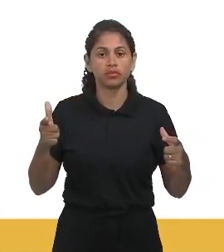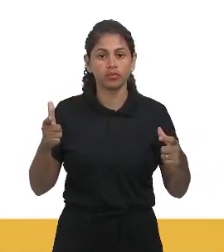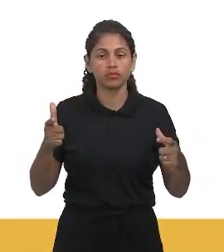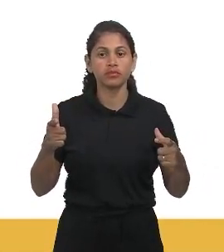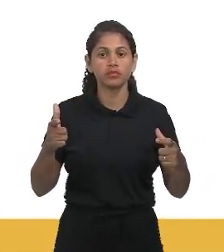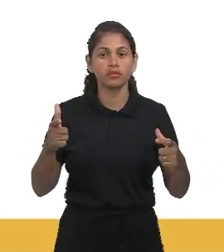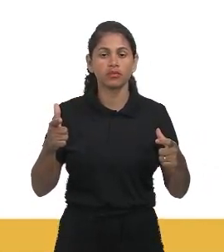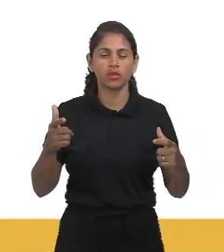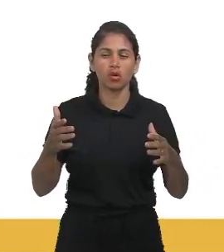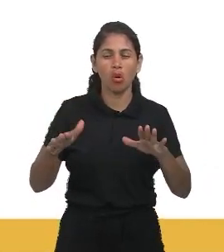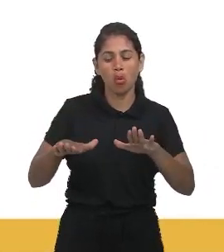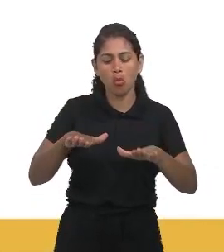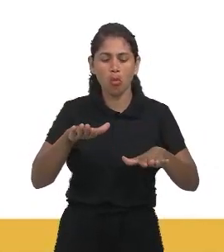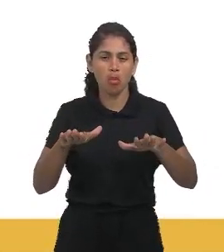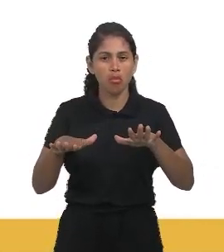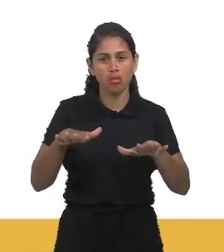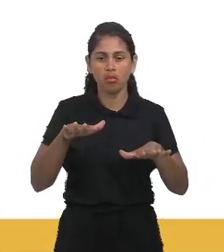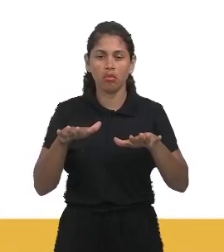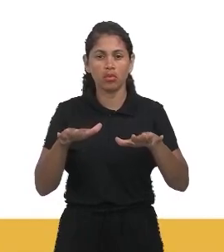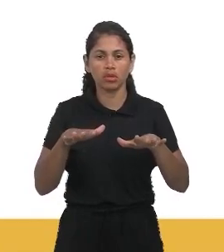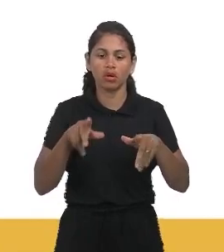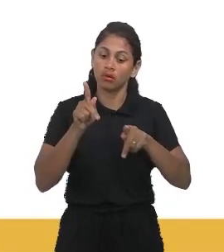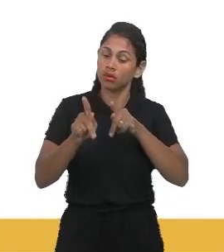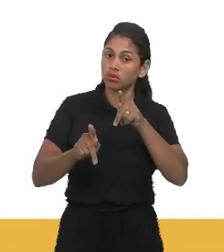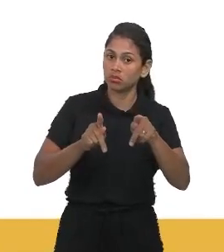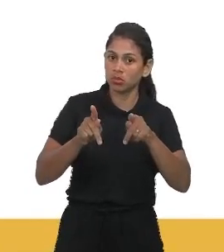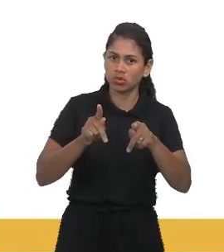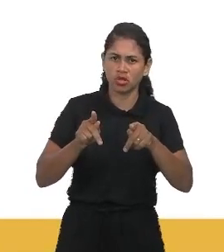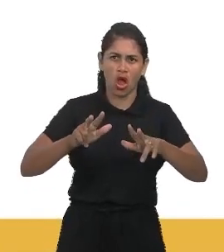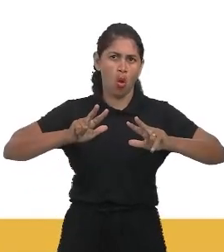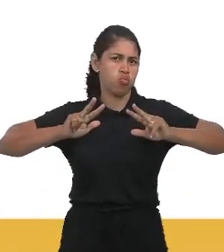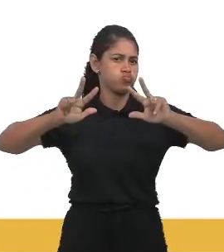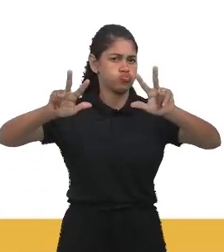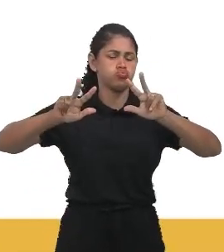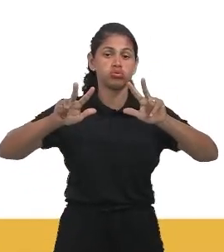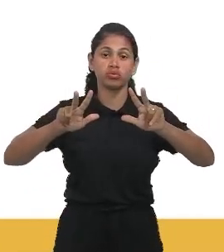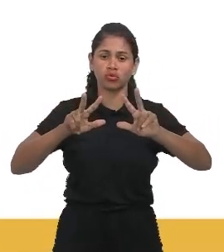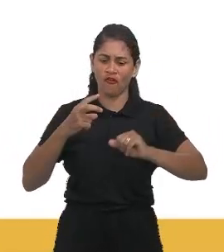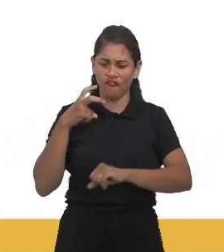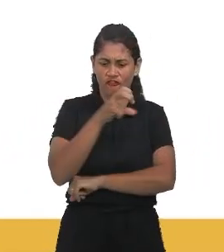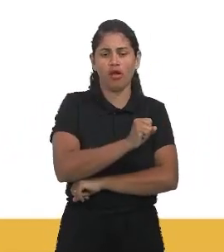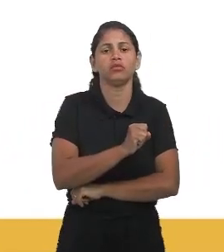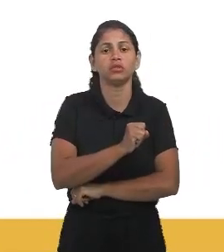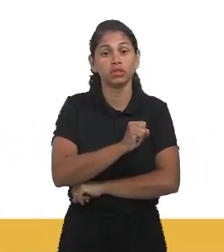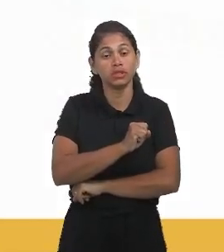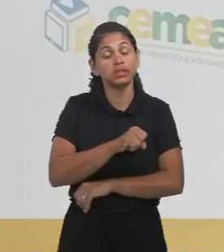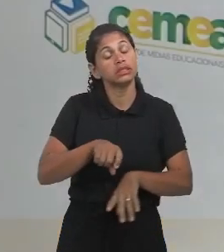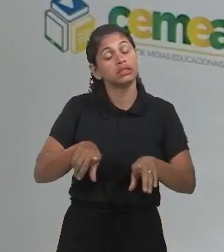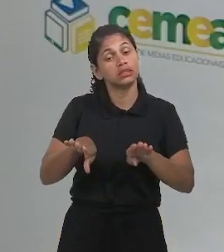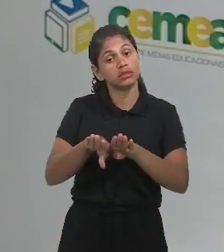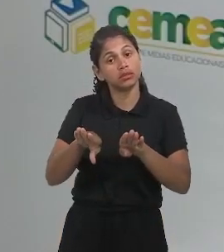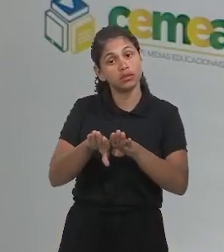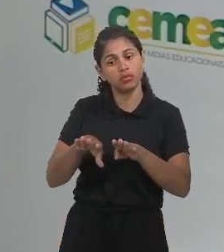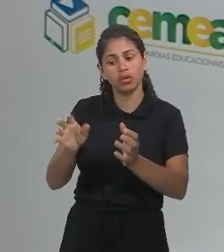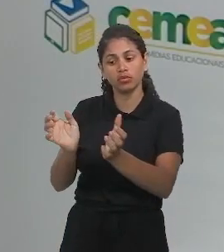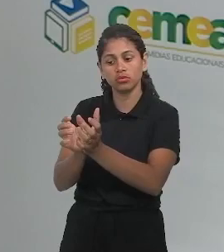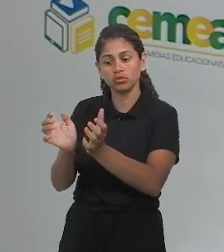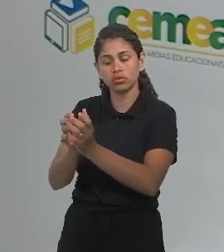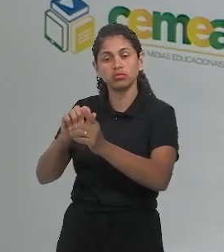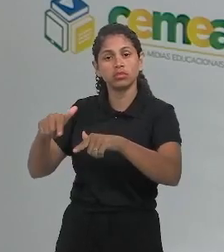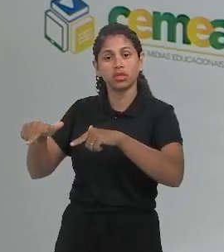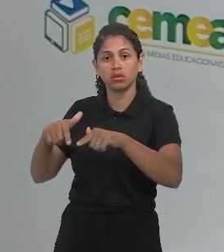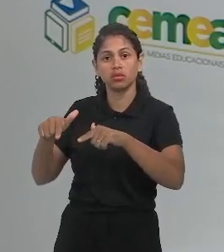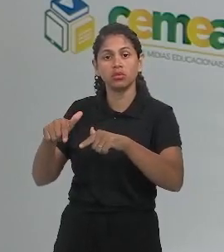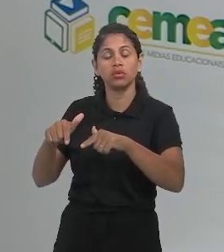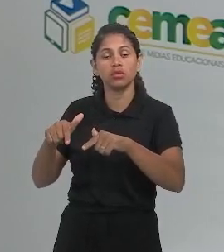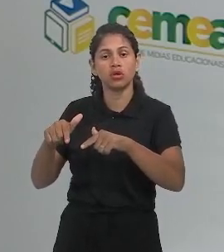fazer uma média para que nem a população se revoltasse fortemente, nem os sindicatos tivessem um funcionamento normal,